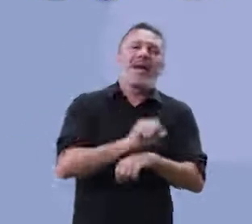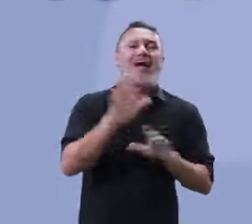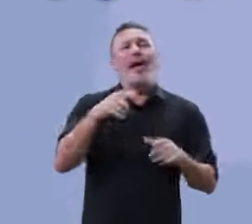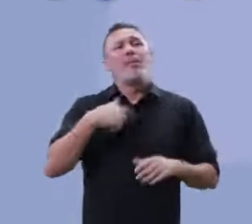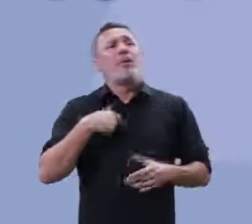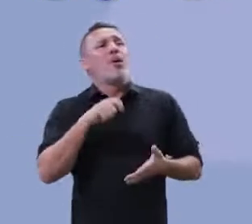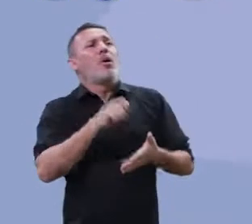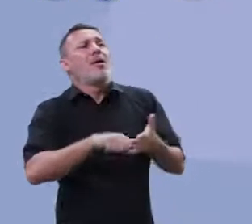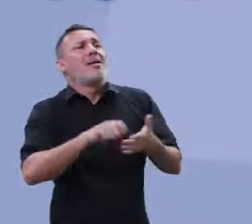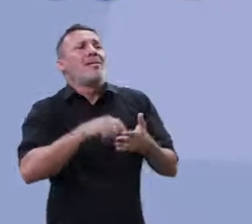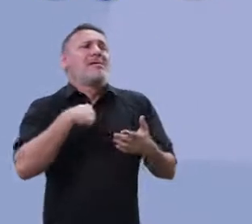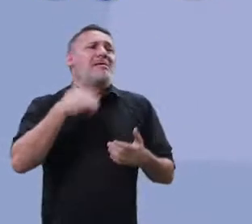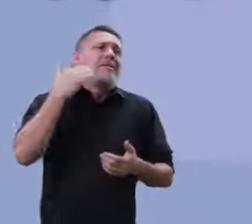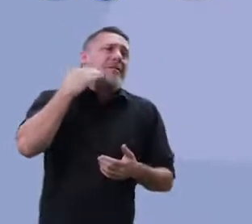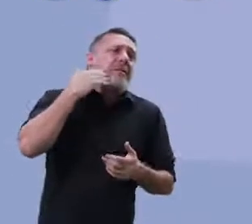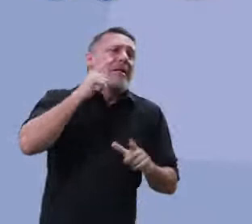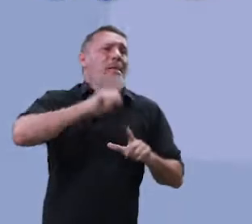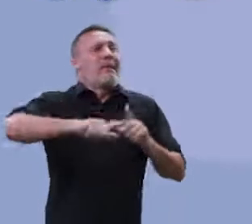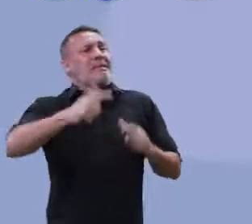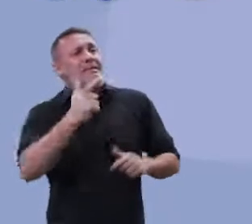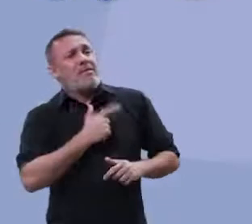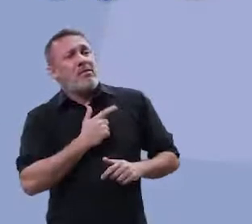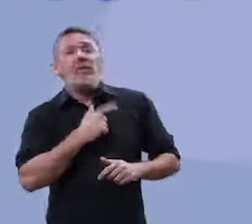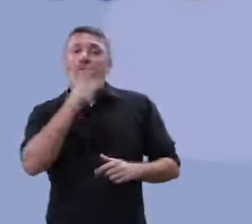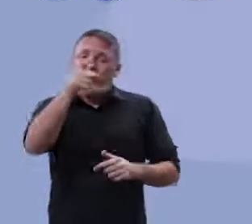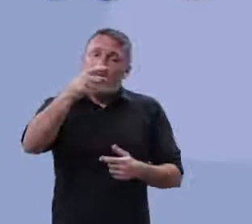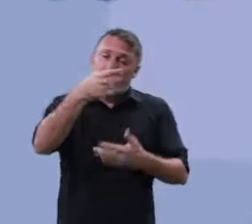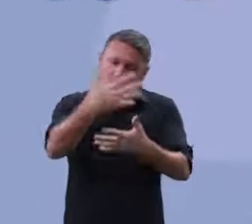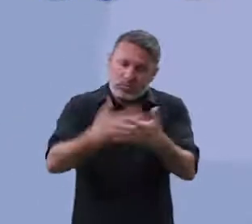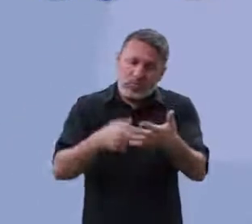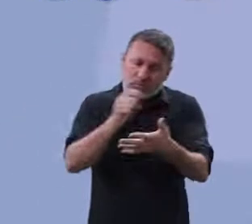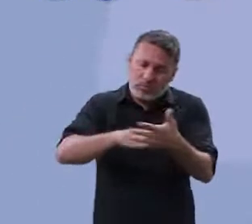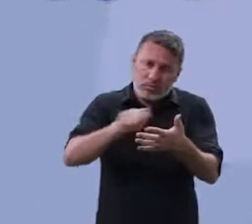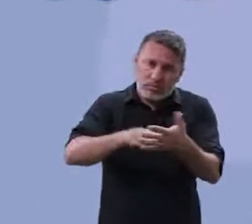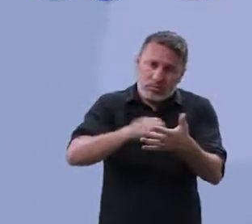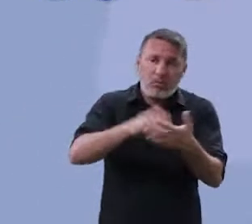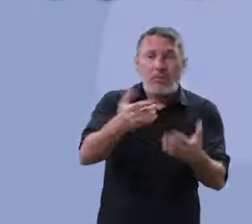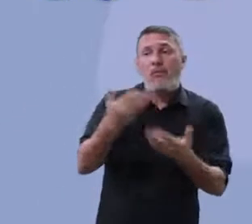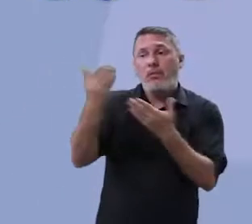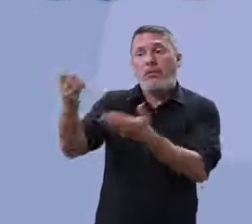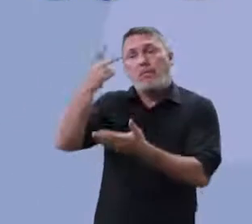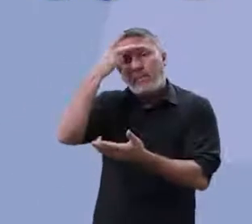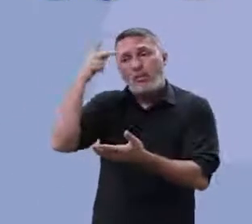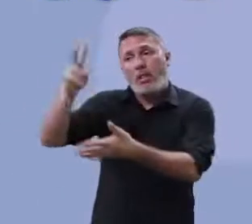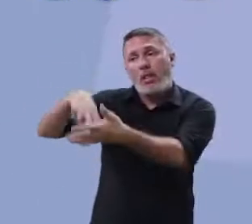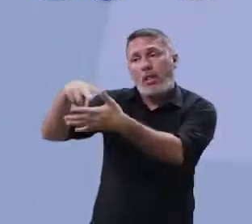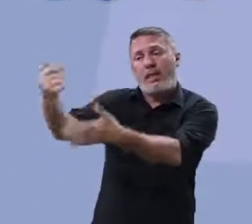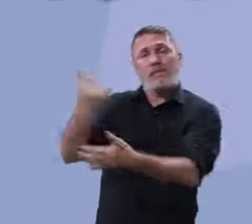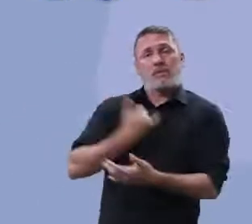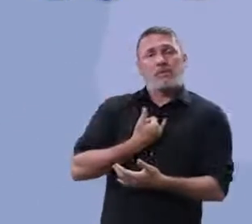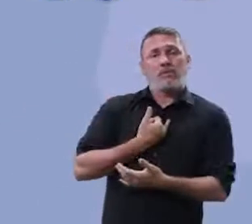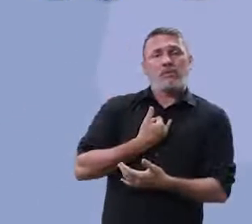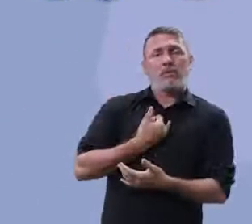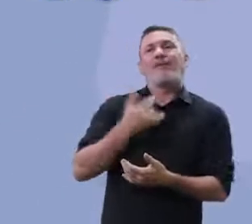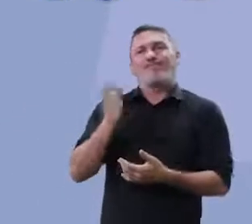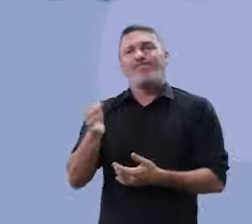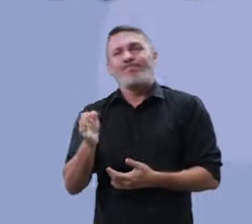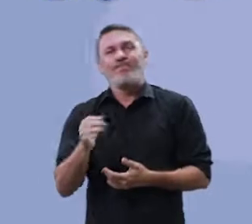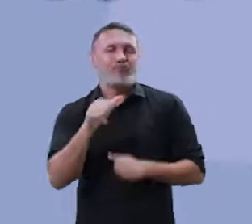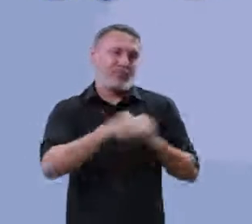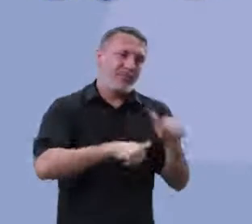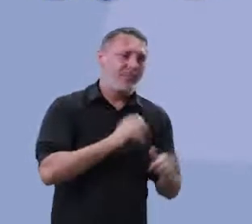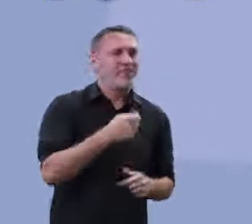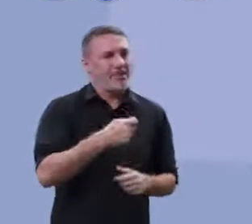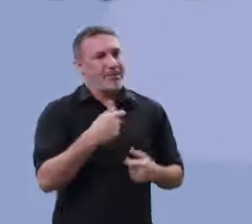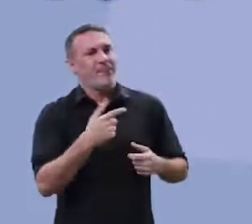Ah, eu tenho uma letra muito feia. Então, escreva um texto, pede alguém para ler. E que aquela pessoa vai ter a noção. Realmente,